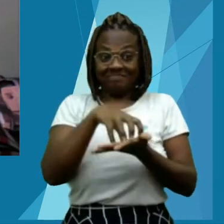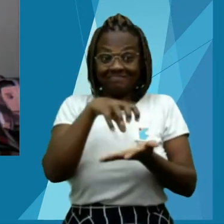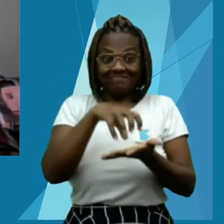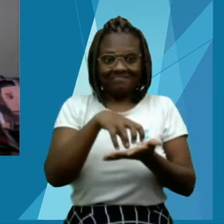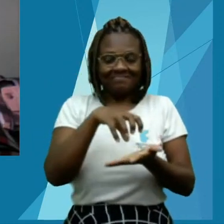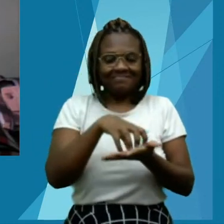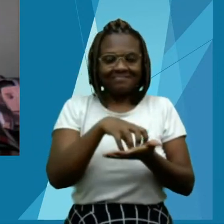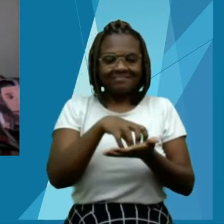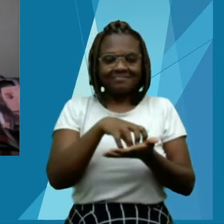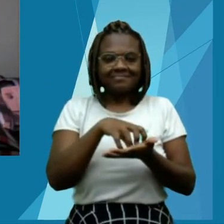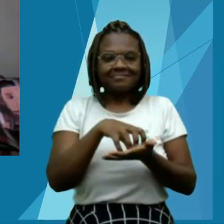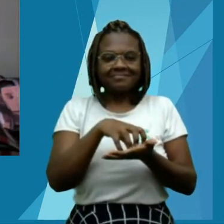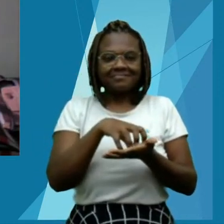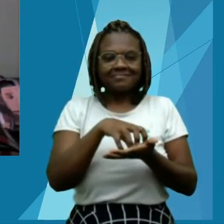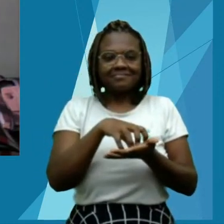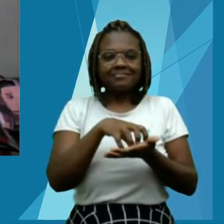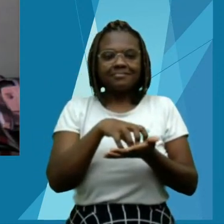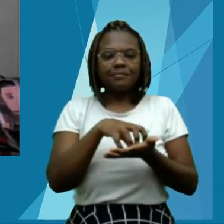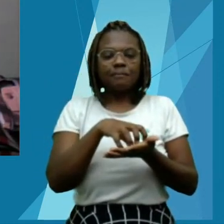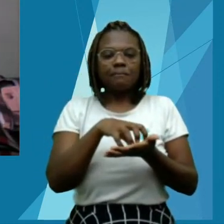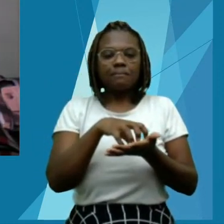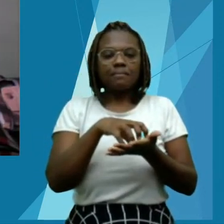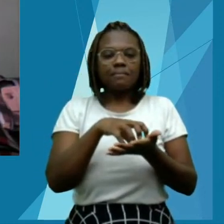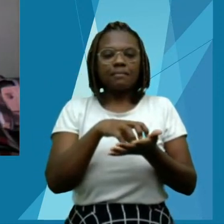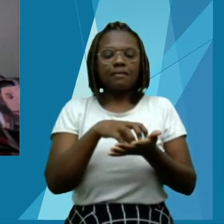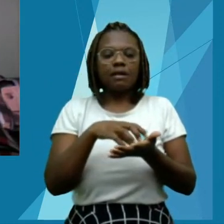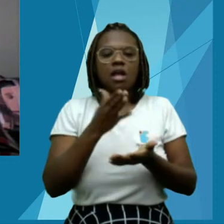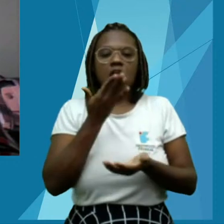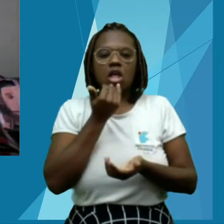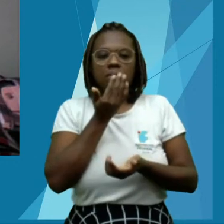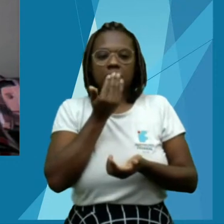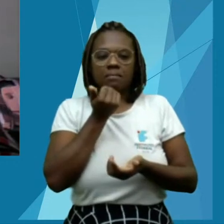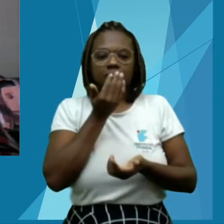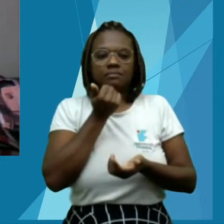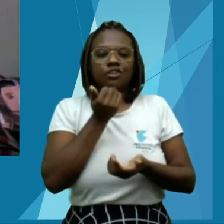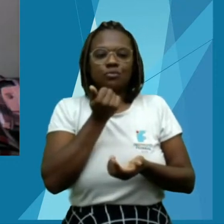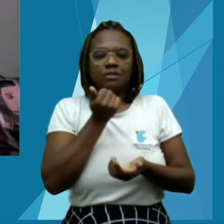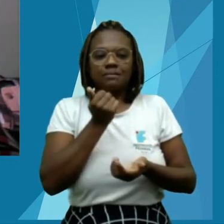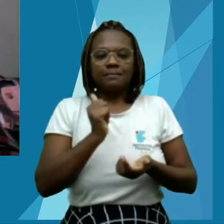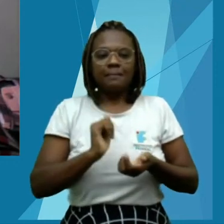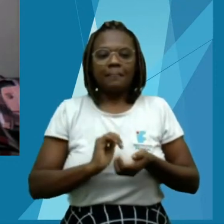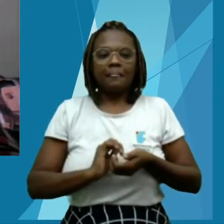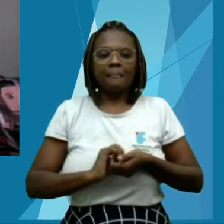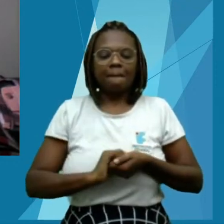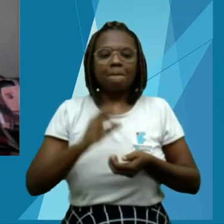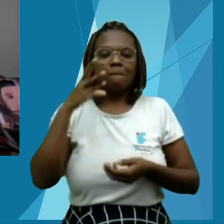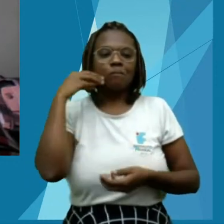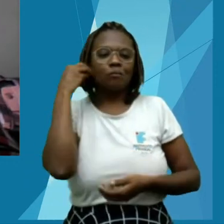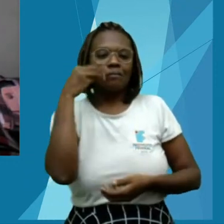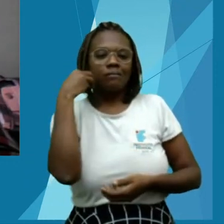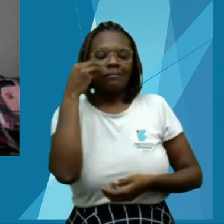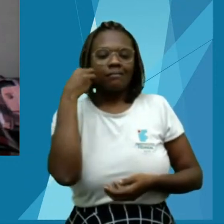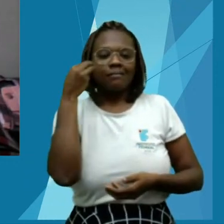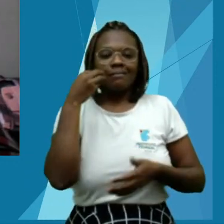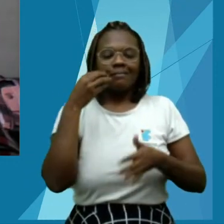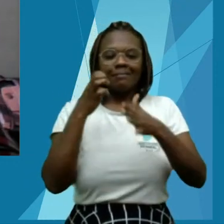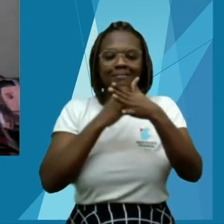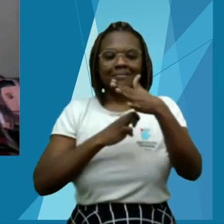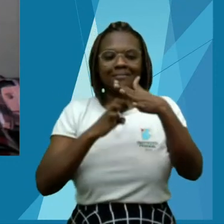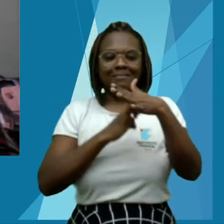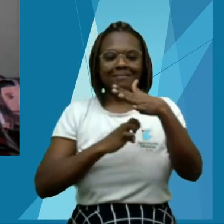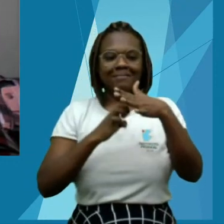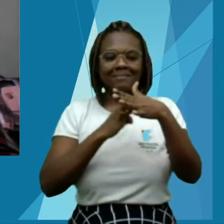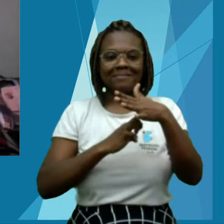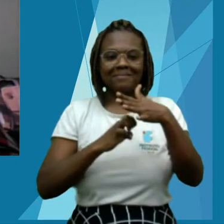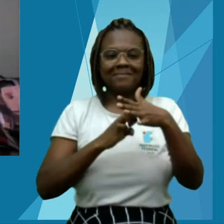agricultura familiar, com espécies alimentares da Amazônia. Tem experiência em estudos de agrobiodiversidade